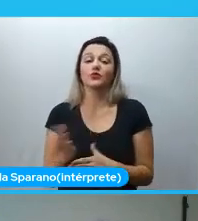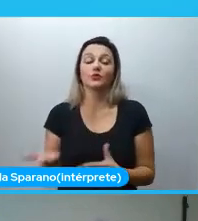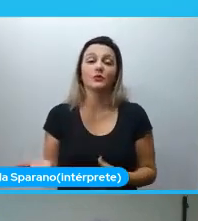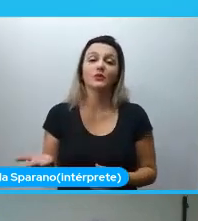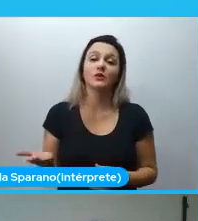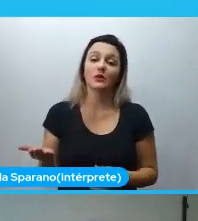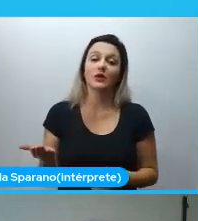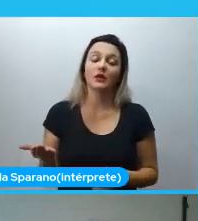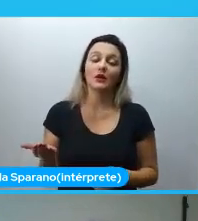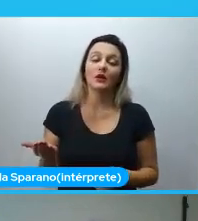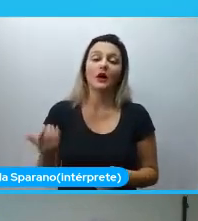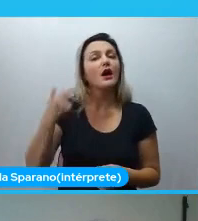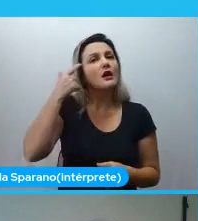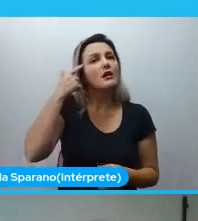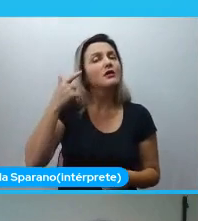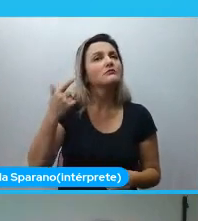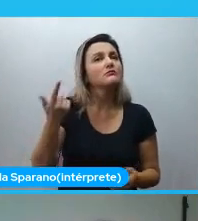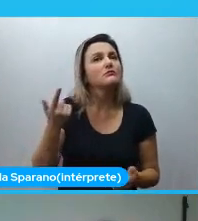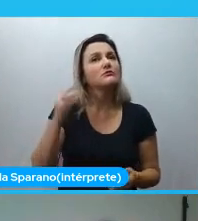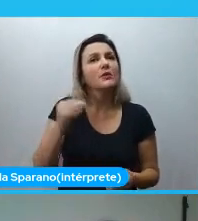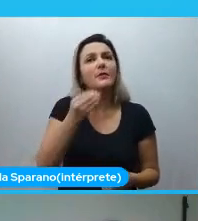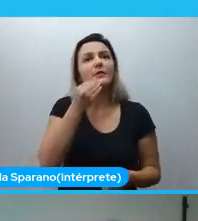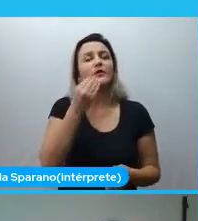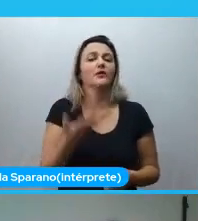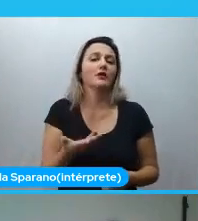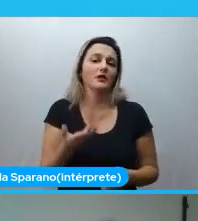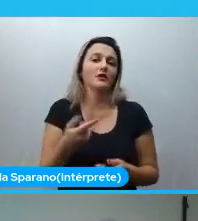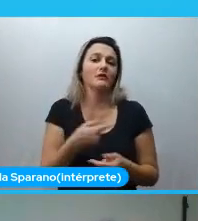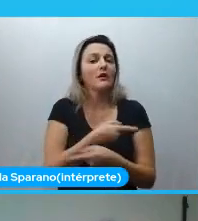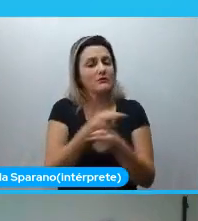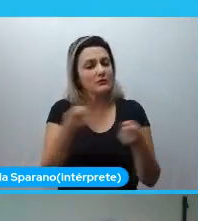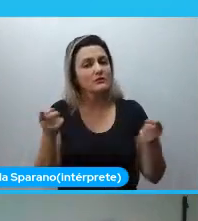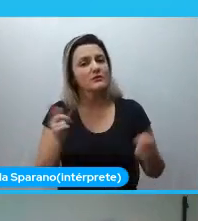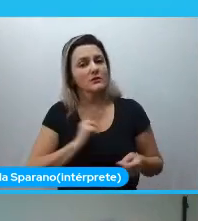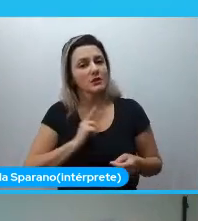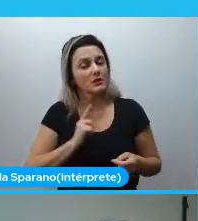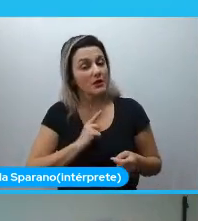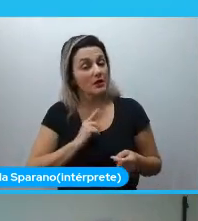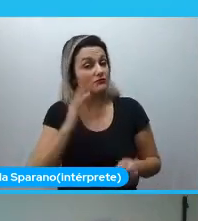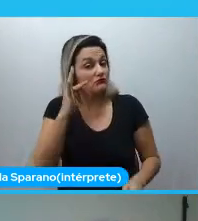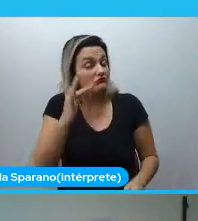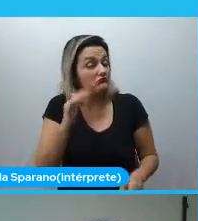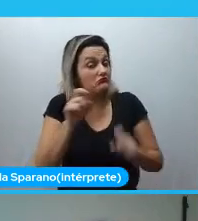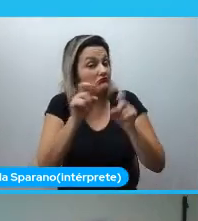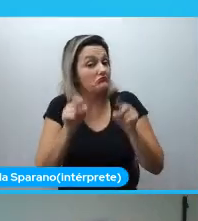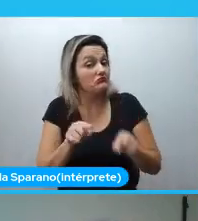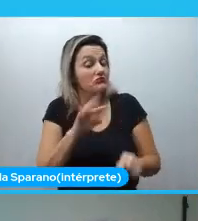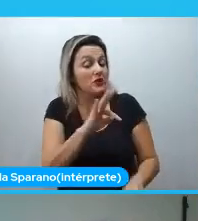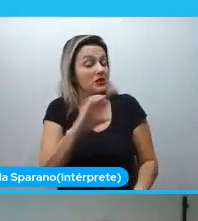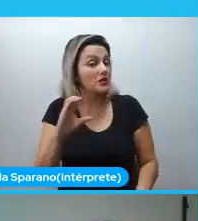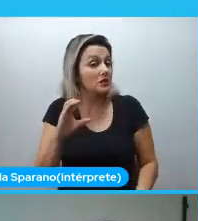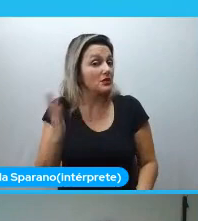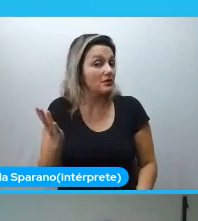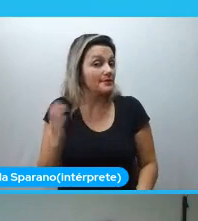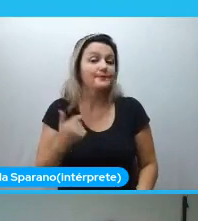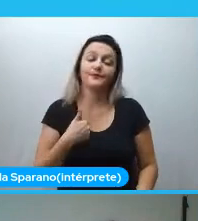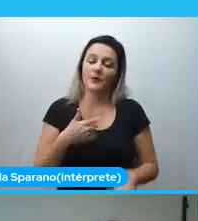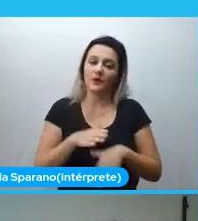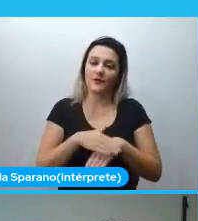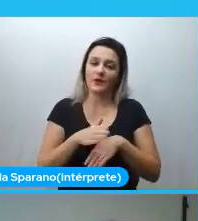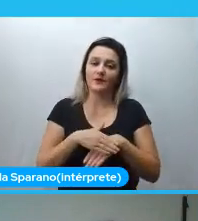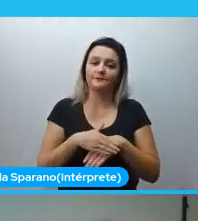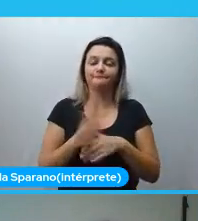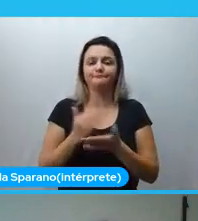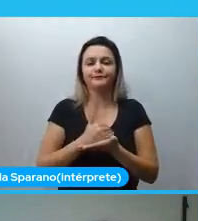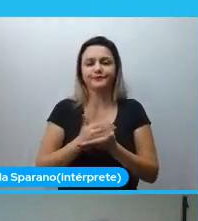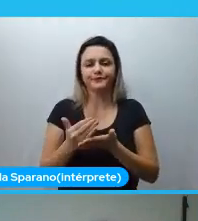ajudar você a aproveitar isso que você tem para, quem sabe, um TCC. E foi isso que eu fiz, né? Peguei a minha iniciação